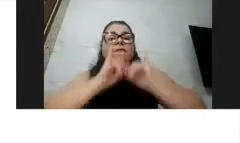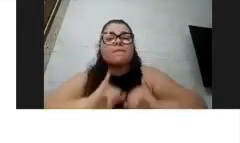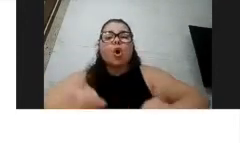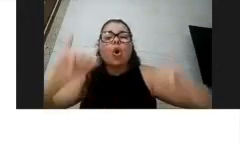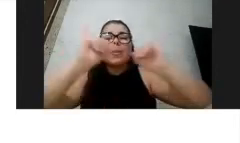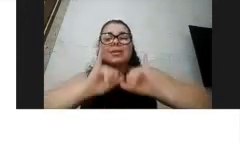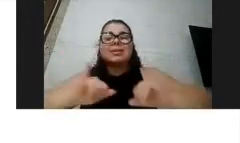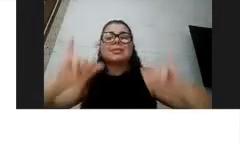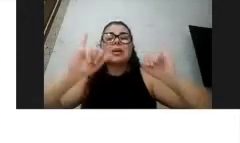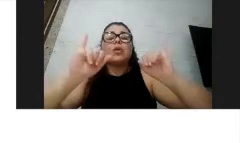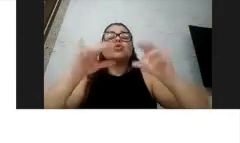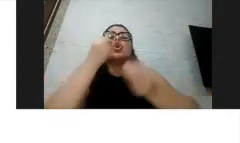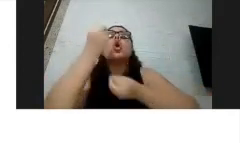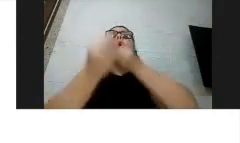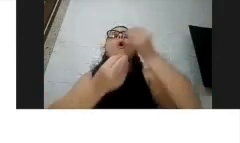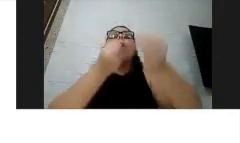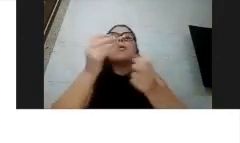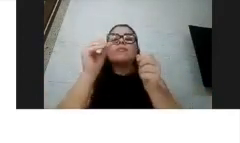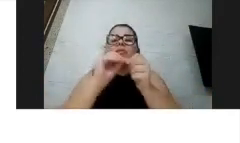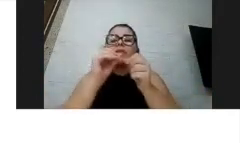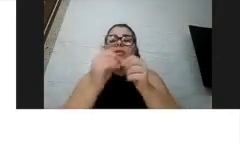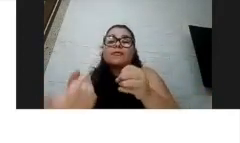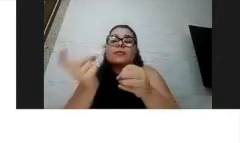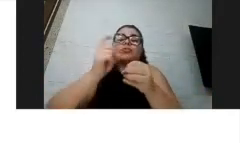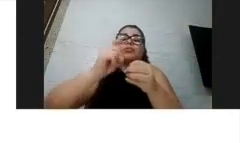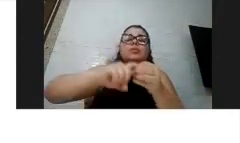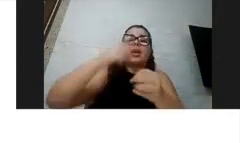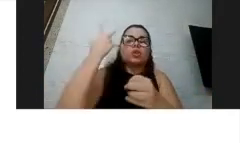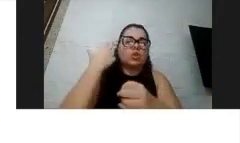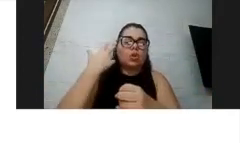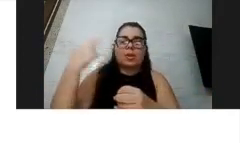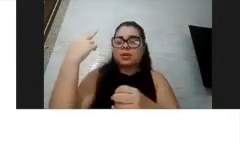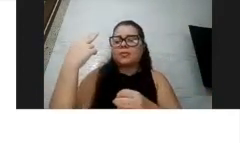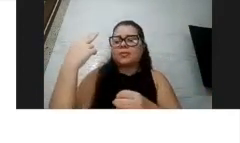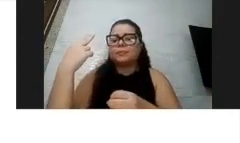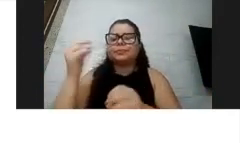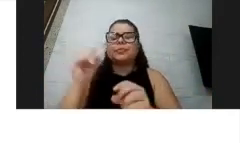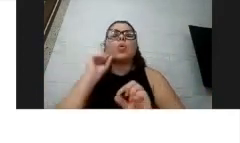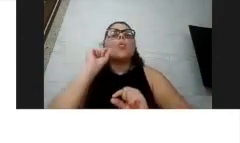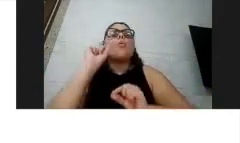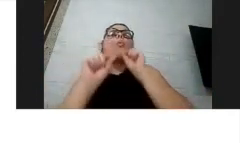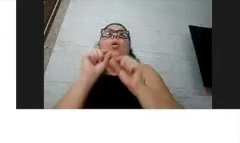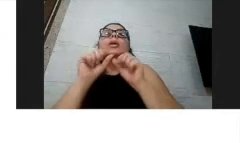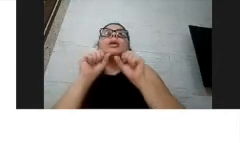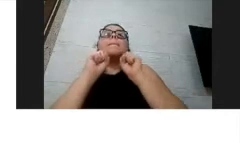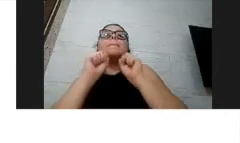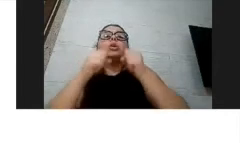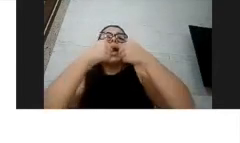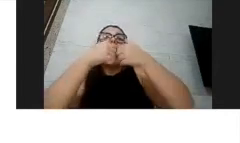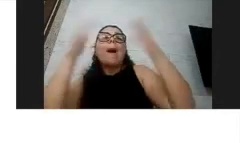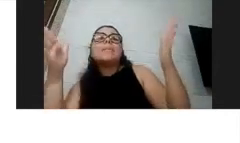retomada, né, do tal novo normal, ou então o que que pode abrir, independente de